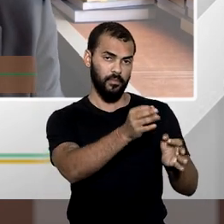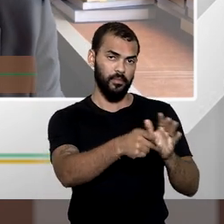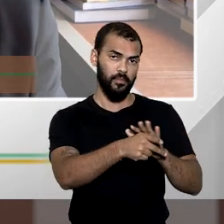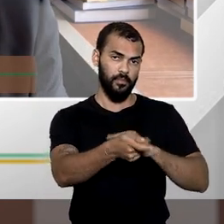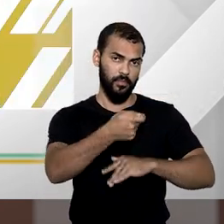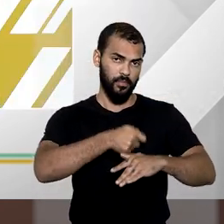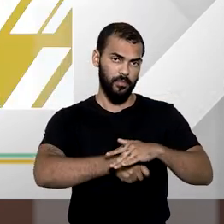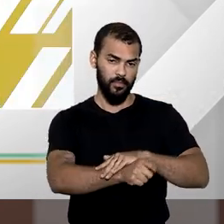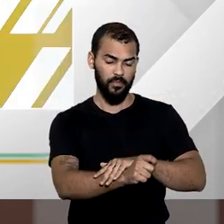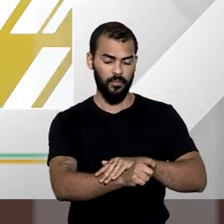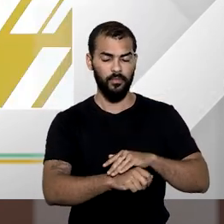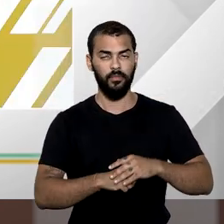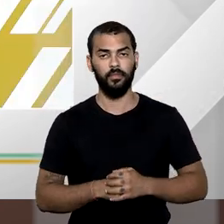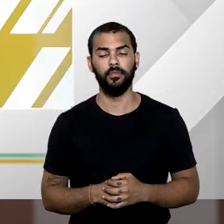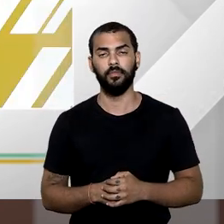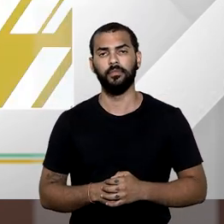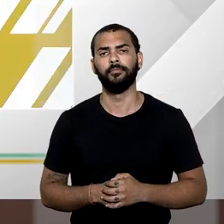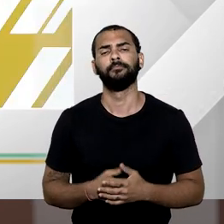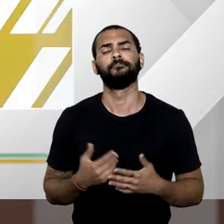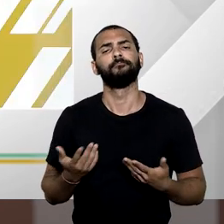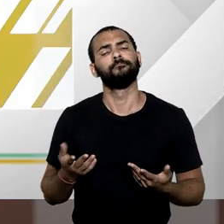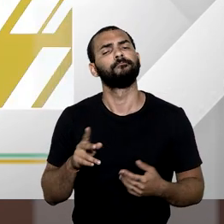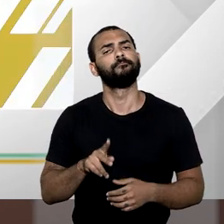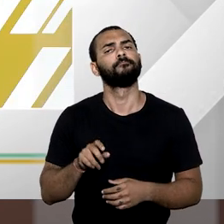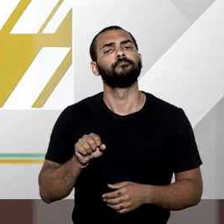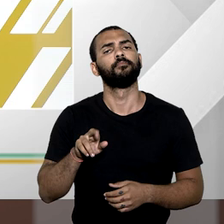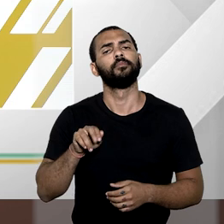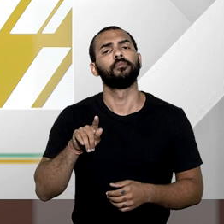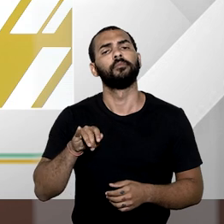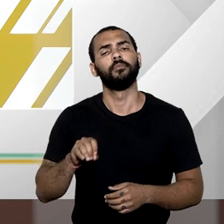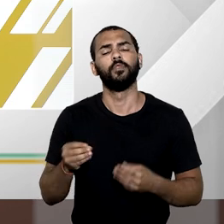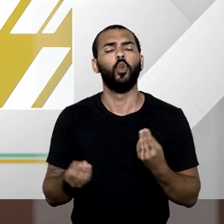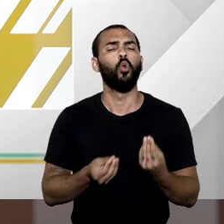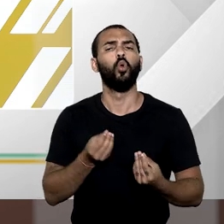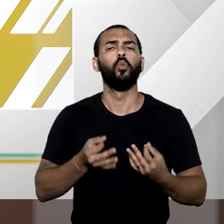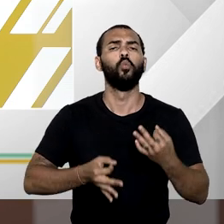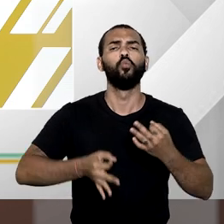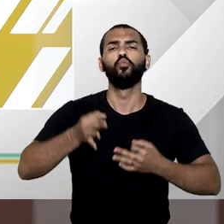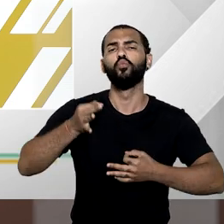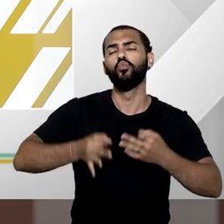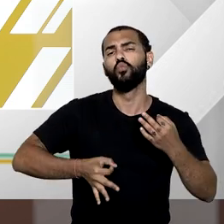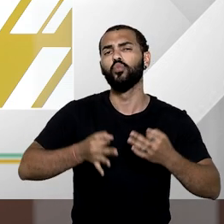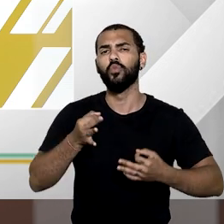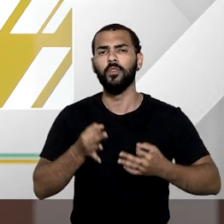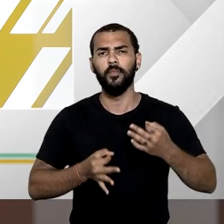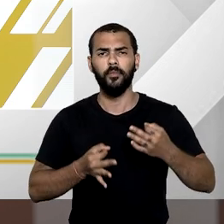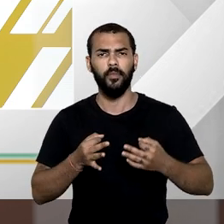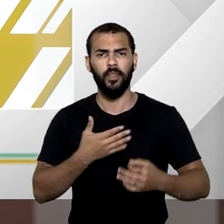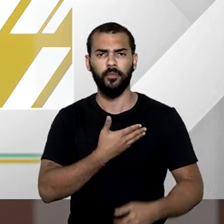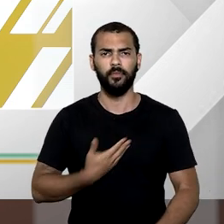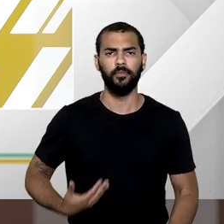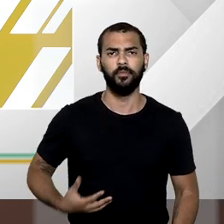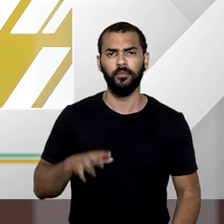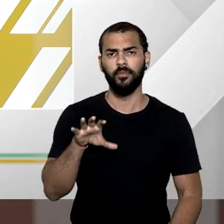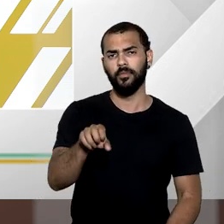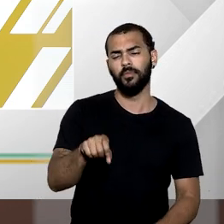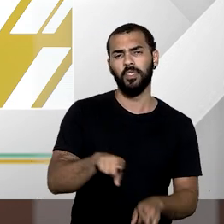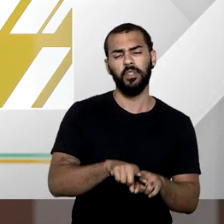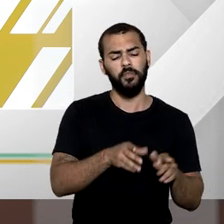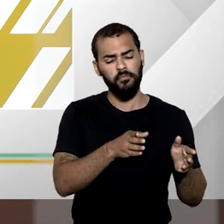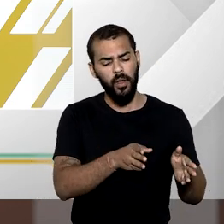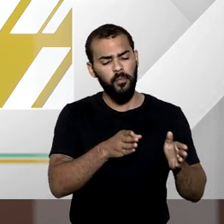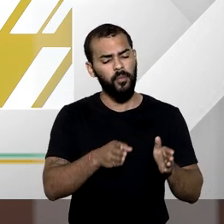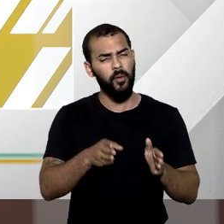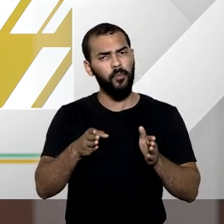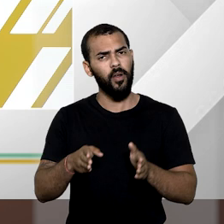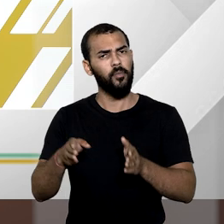indenização. Professor Sérgio como ocorre o julgamento de desapropriação incluindo o rito da ação? Como